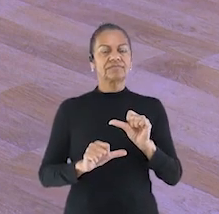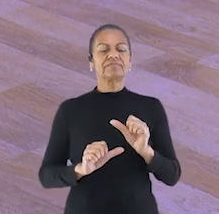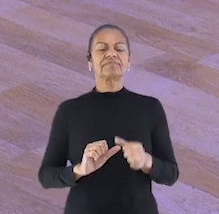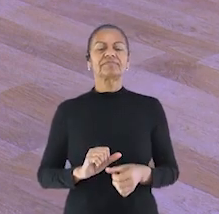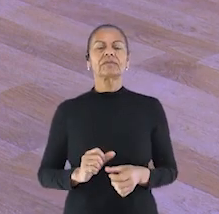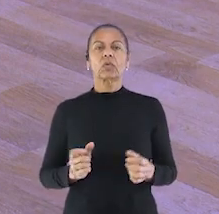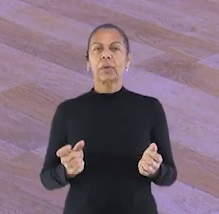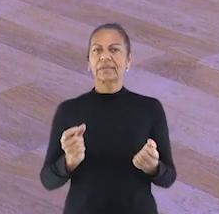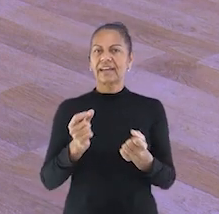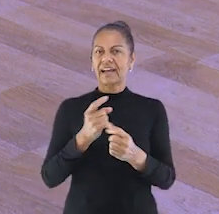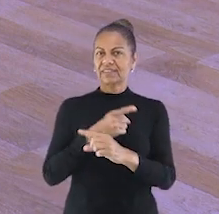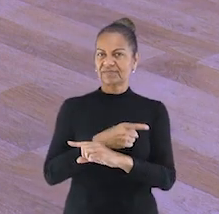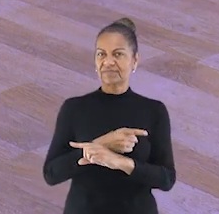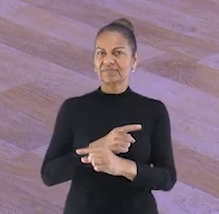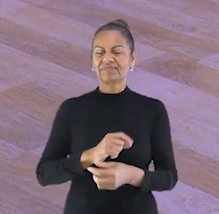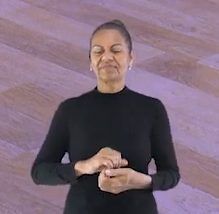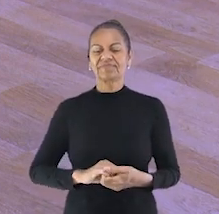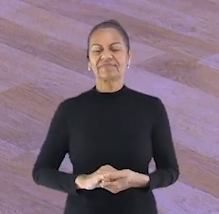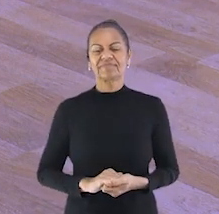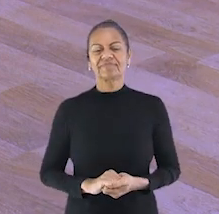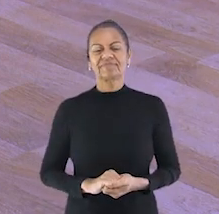dois,